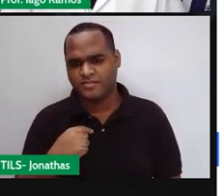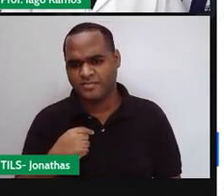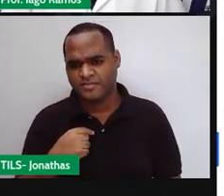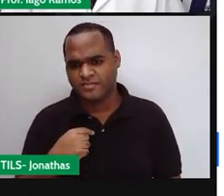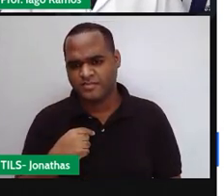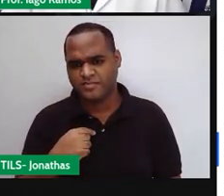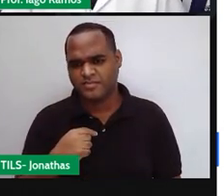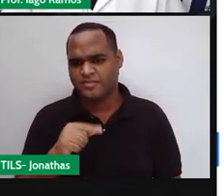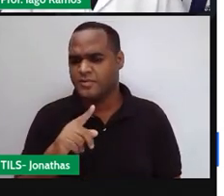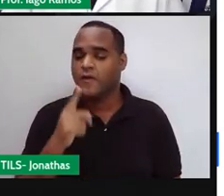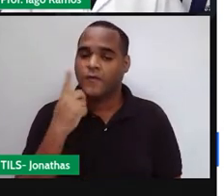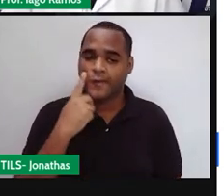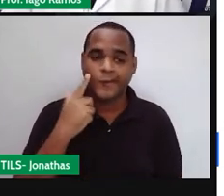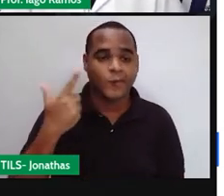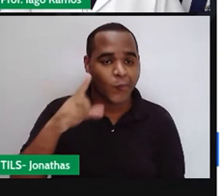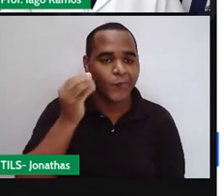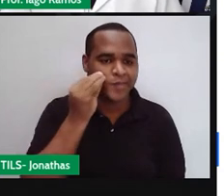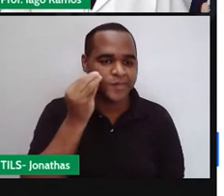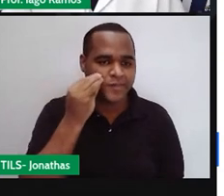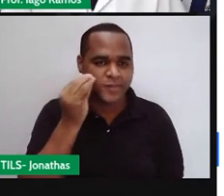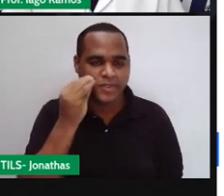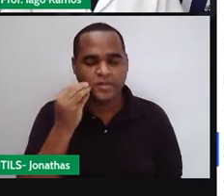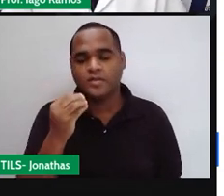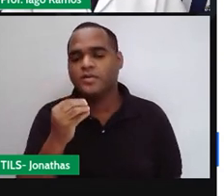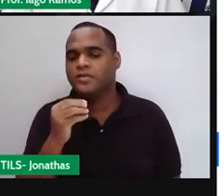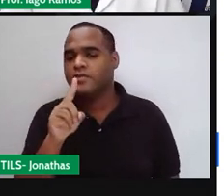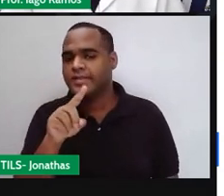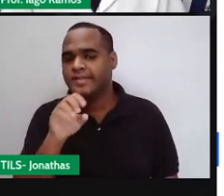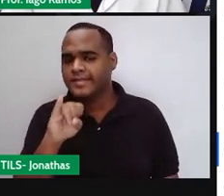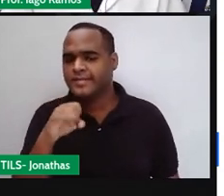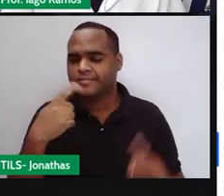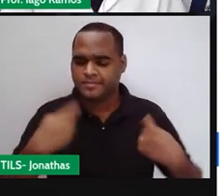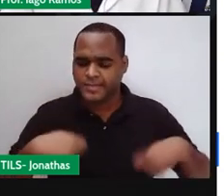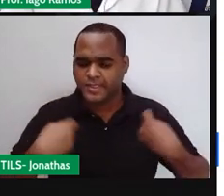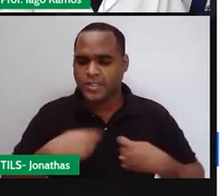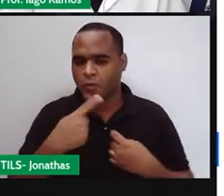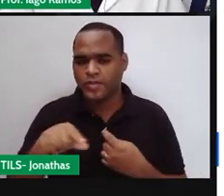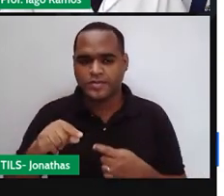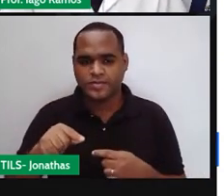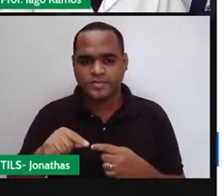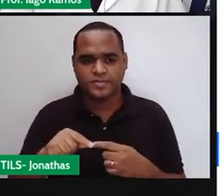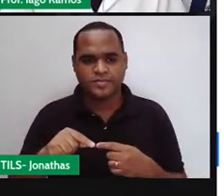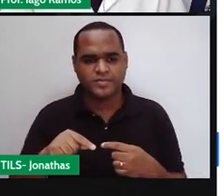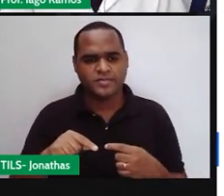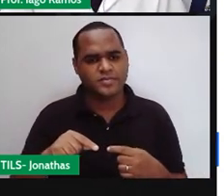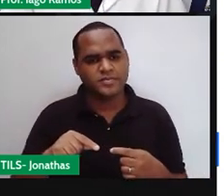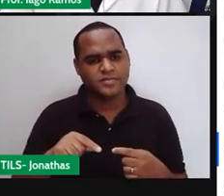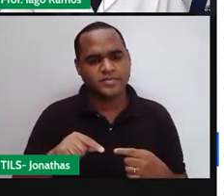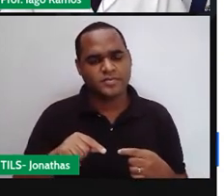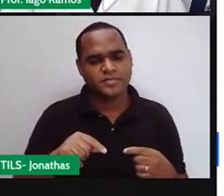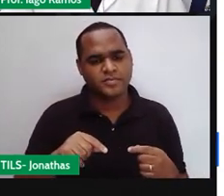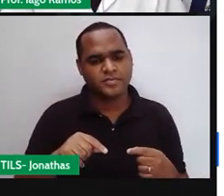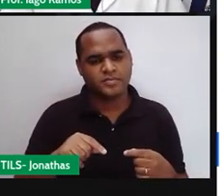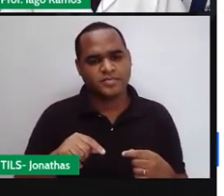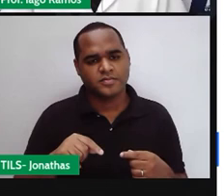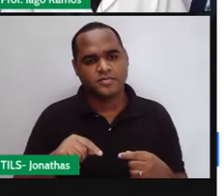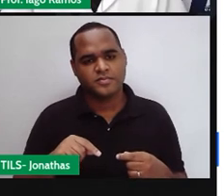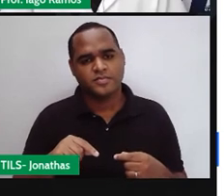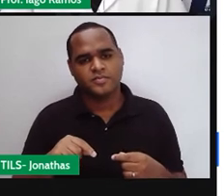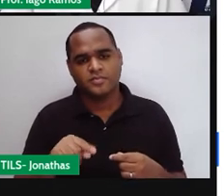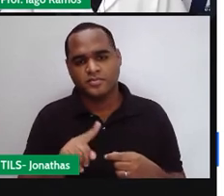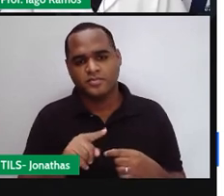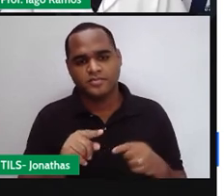assim, você vai tentar de novo, tá? Se você precisar fazer algum rascunho, clica aqui, ó, nesse lapisinho.